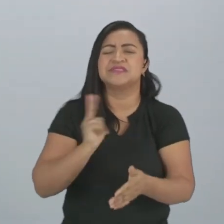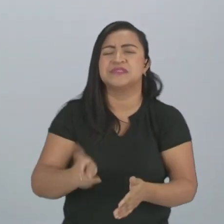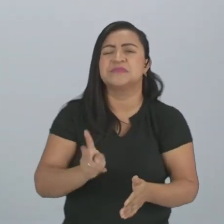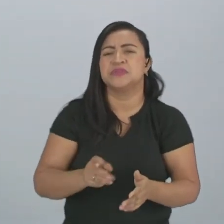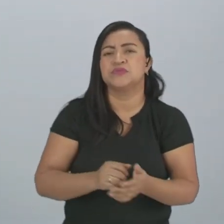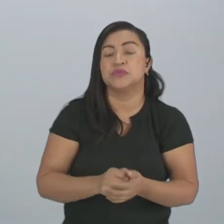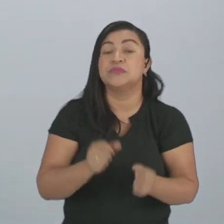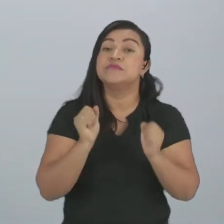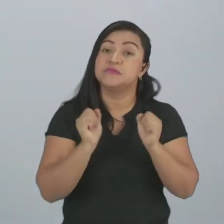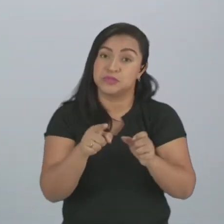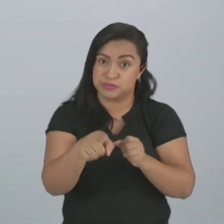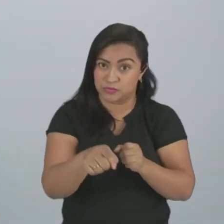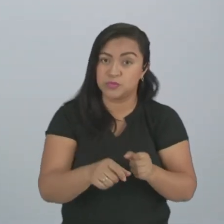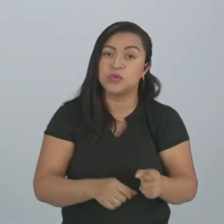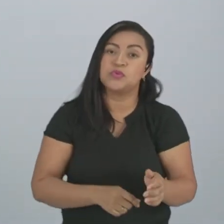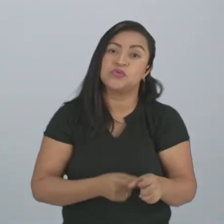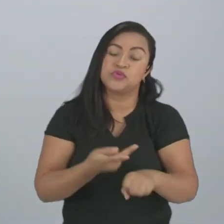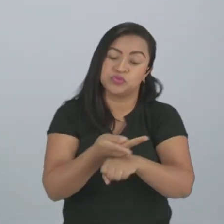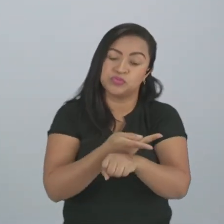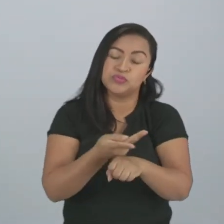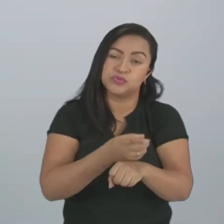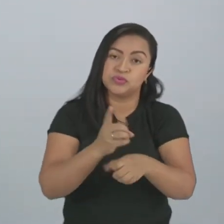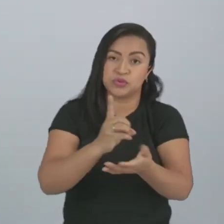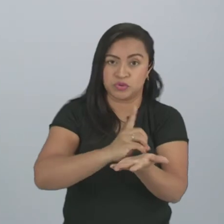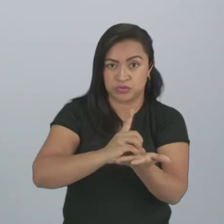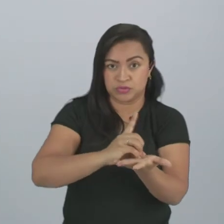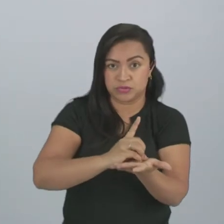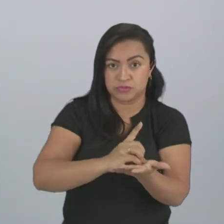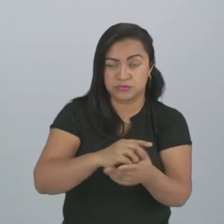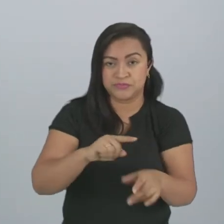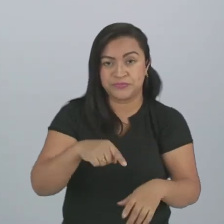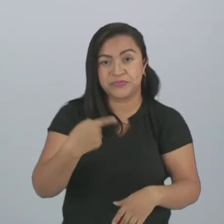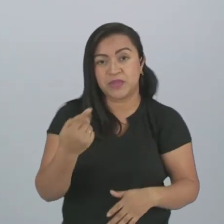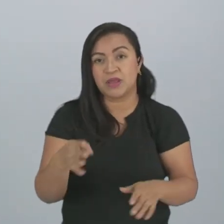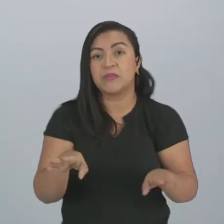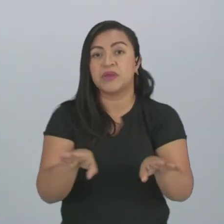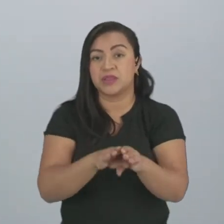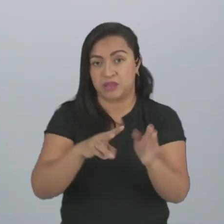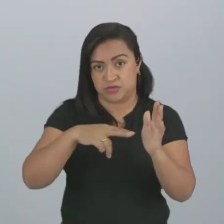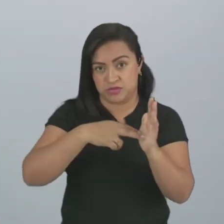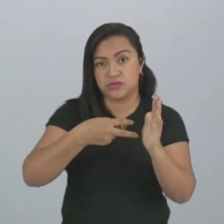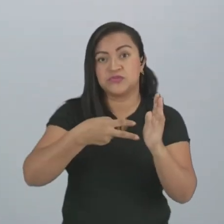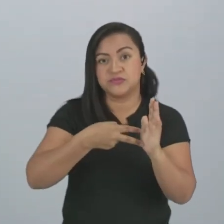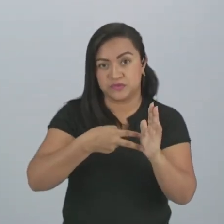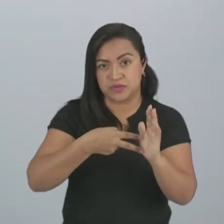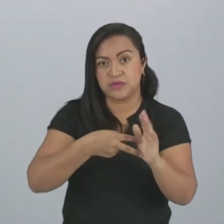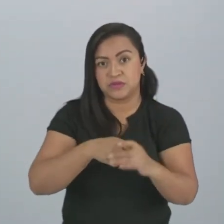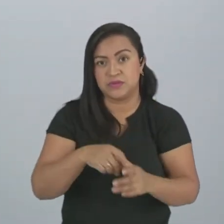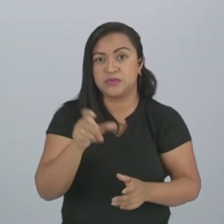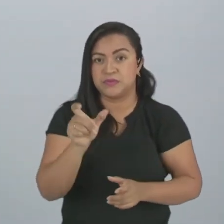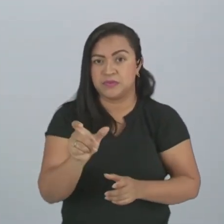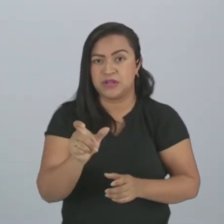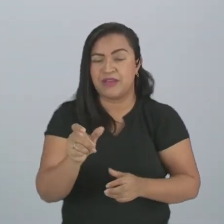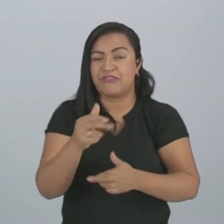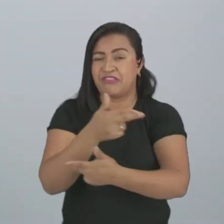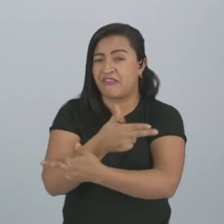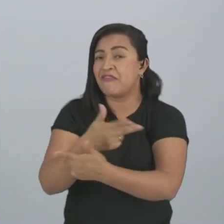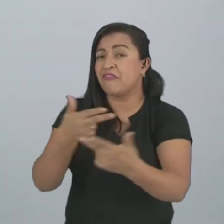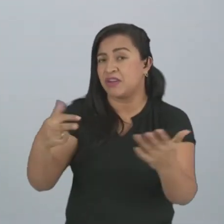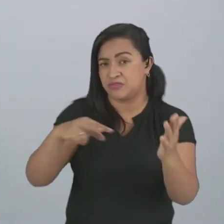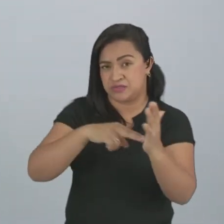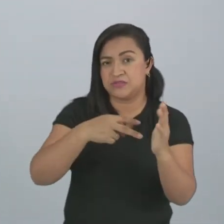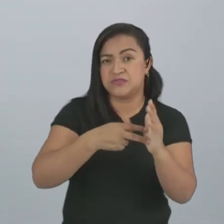dicionário, tá? Também traz outro significado da palavra, que não é somente um. Pode ter vários, como eu falei.